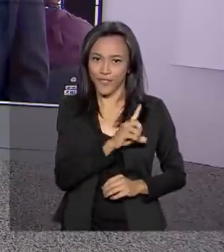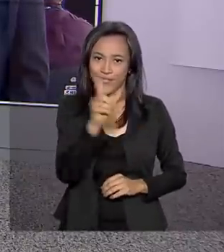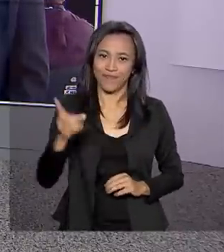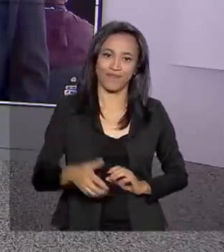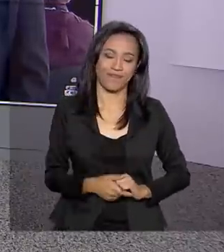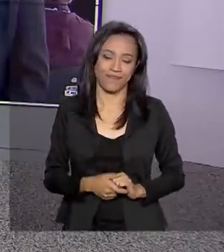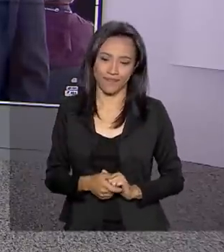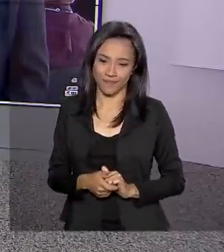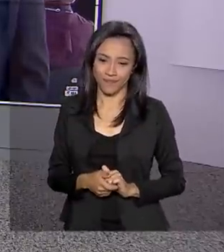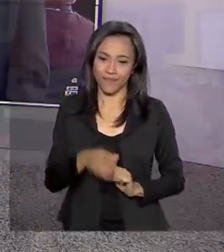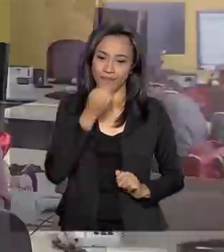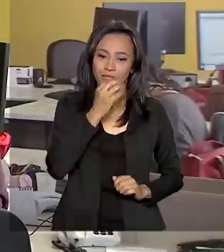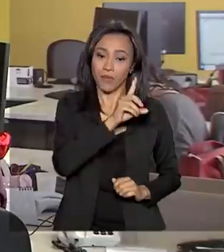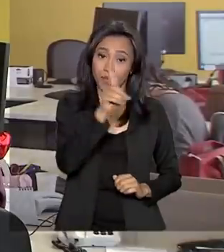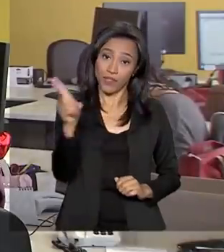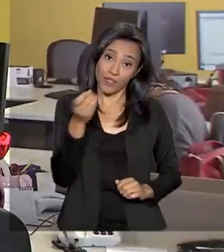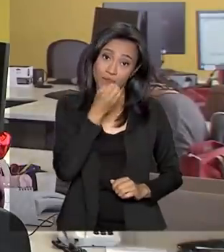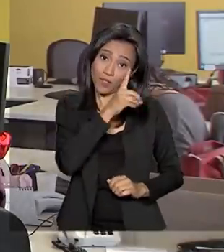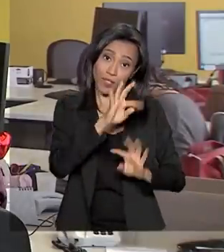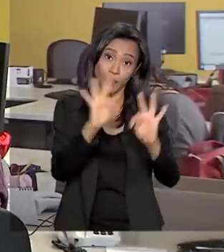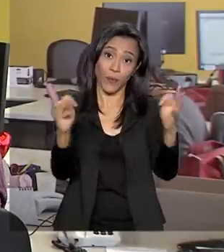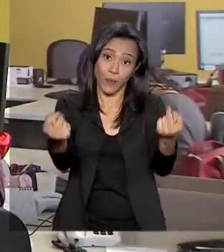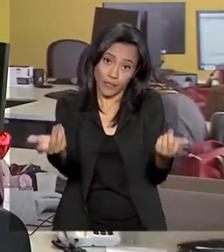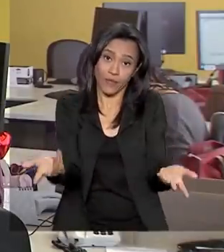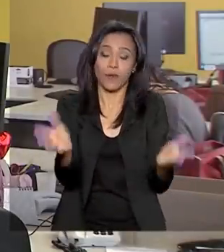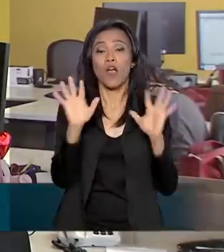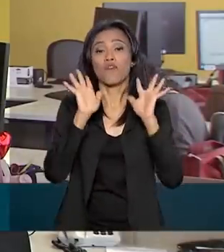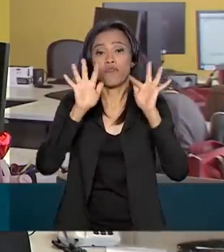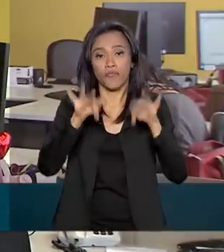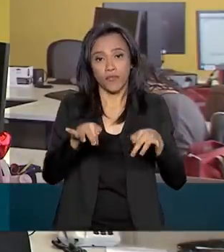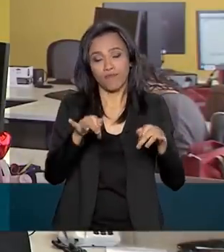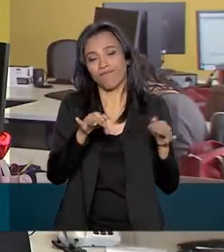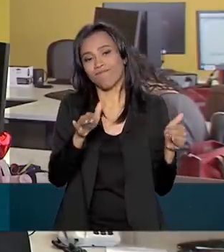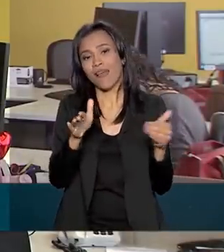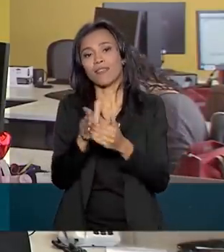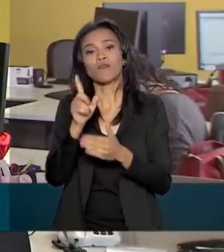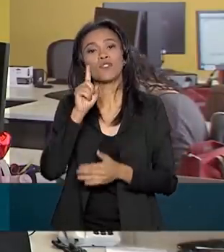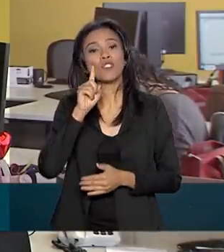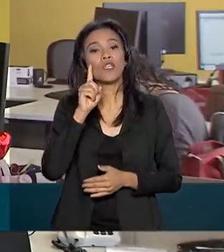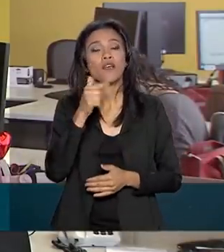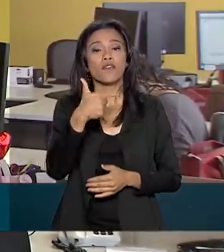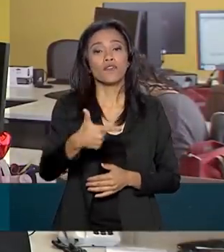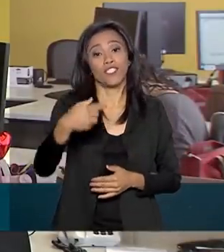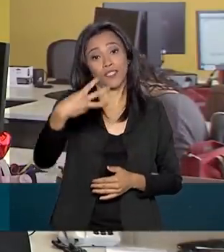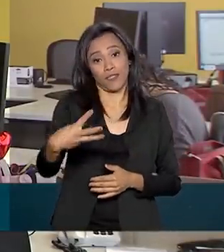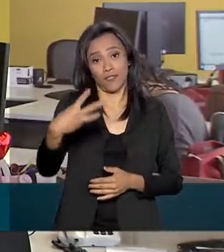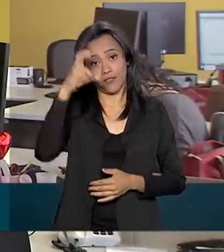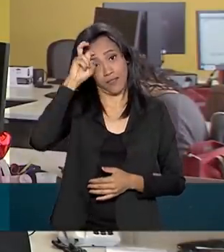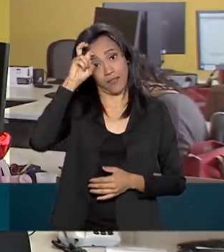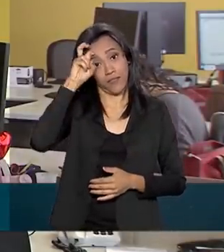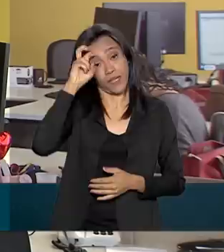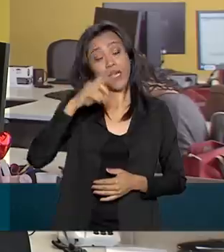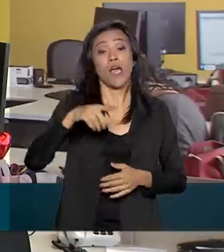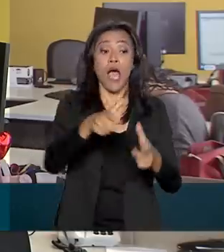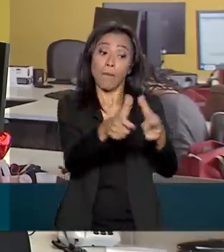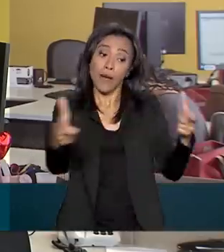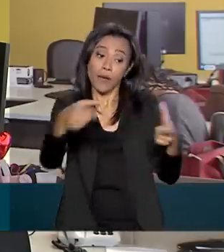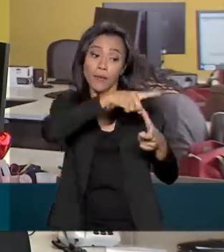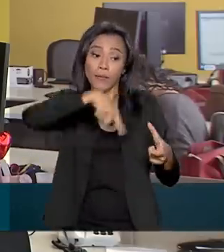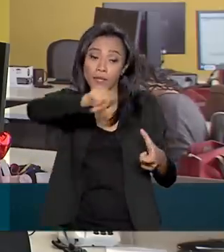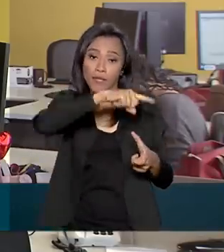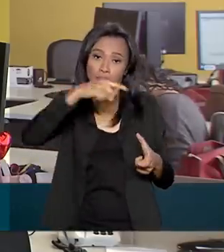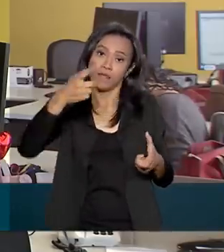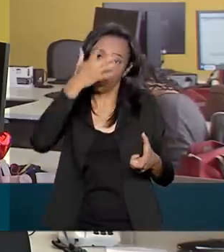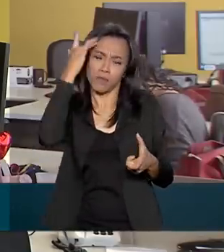Oi, Carla, bom dia para você, bom dia a todos. Pois é, o prazo termina dia 23, só que a maioria dos participantes do Exame Nacional do Ensino Médio, mais de